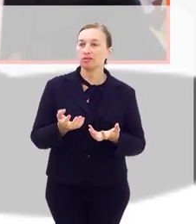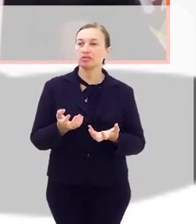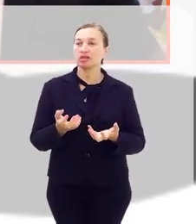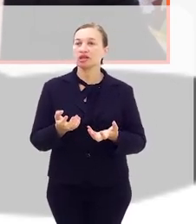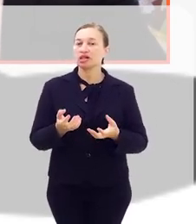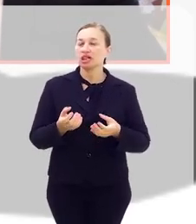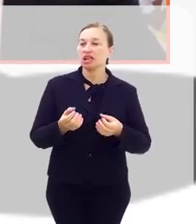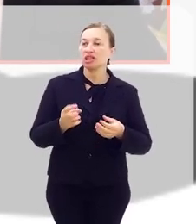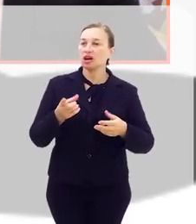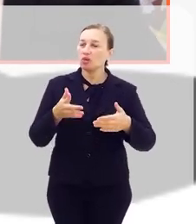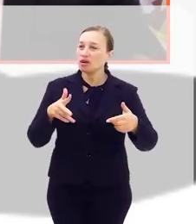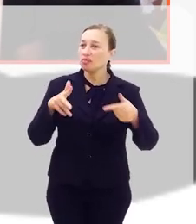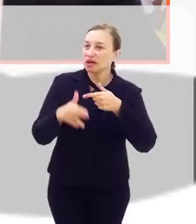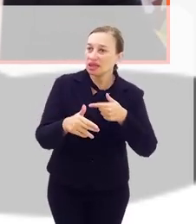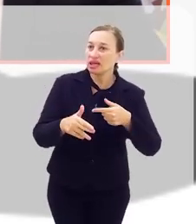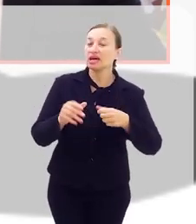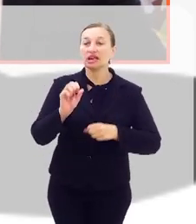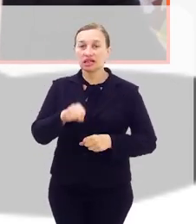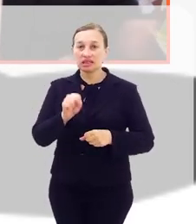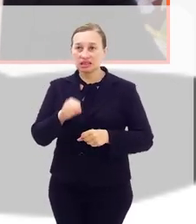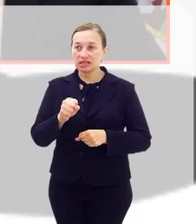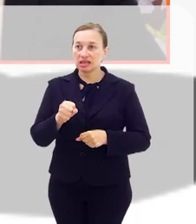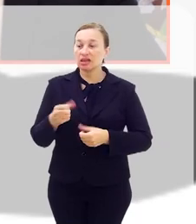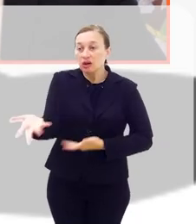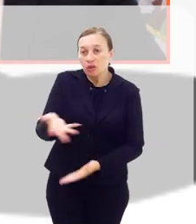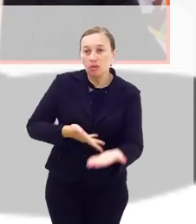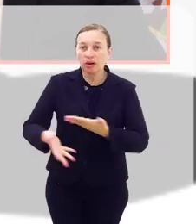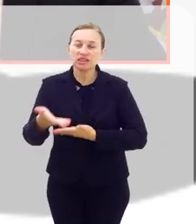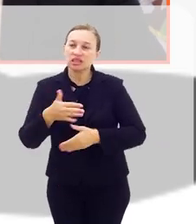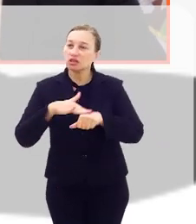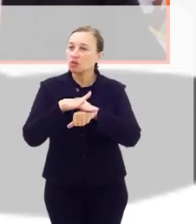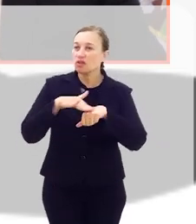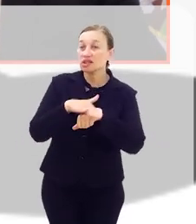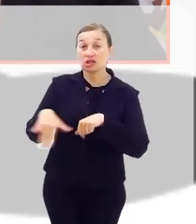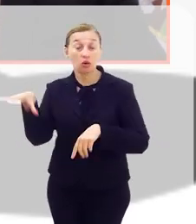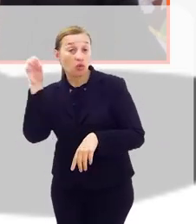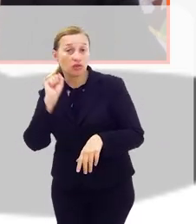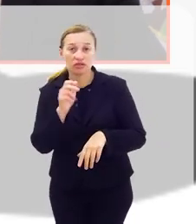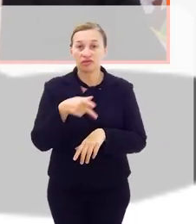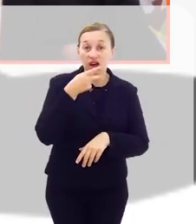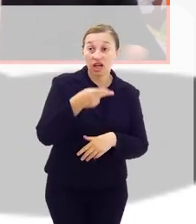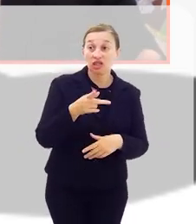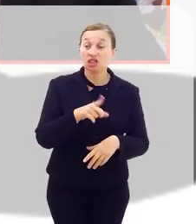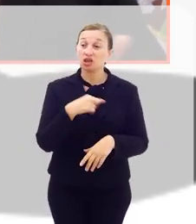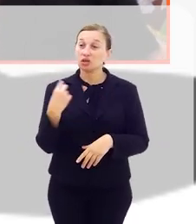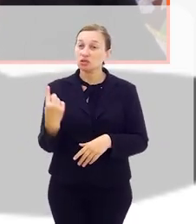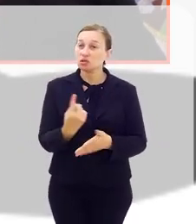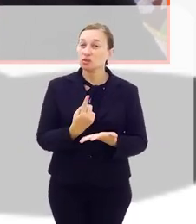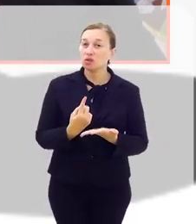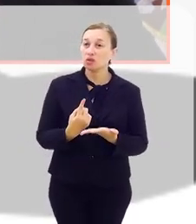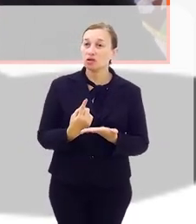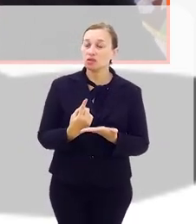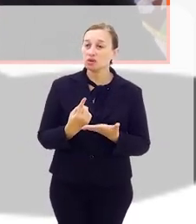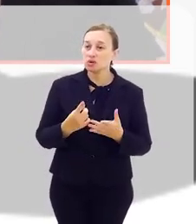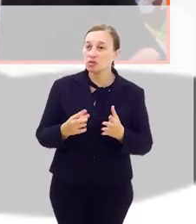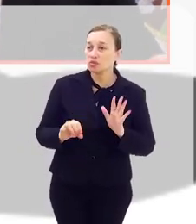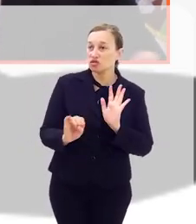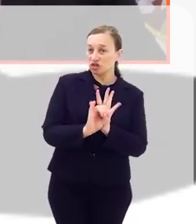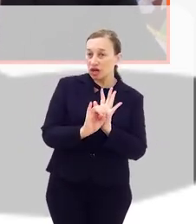sim construir pontes. De que forma? Falando, mas também ouvindo. E esse nosso sujeito